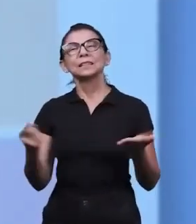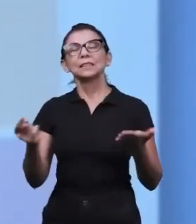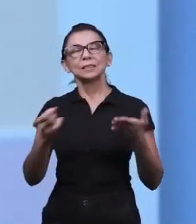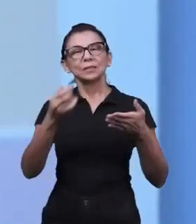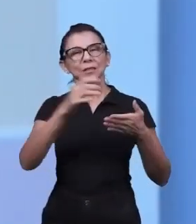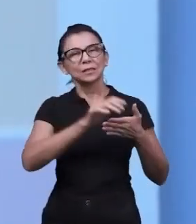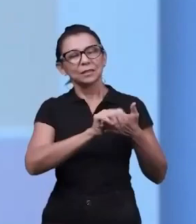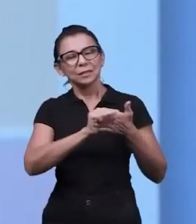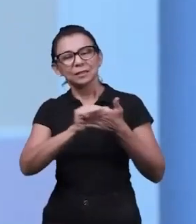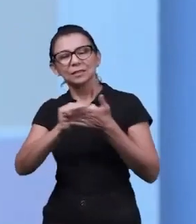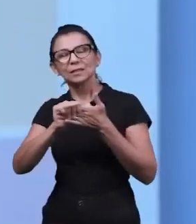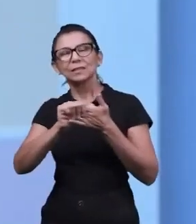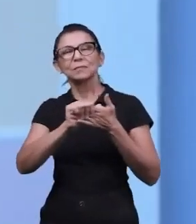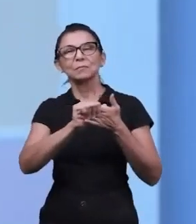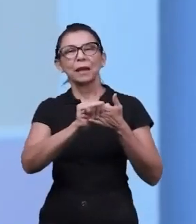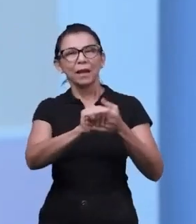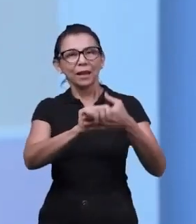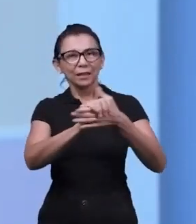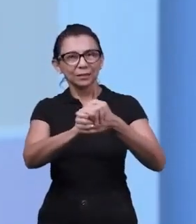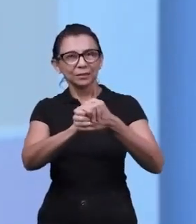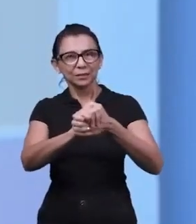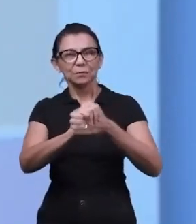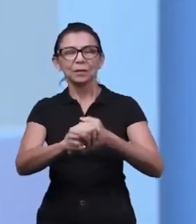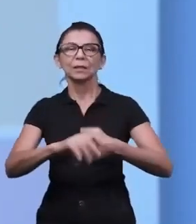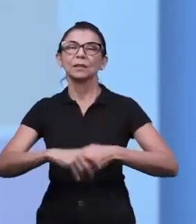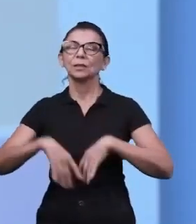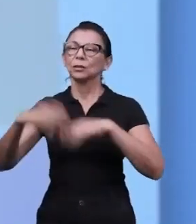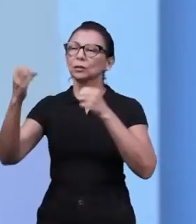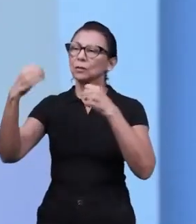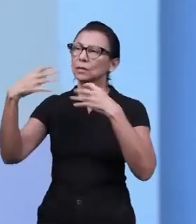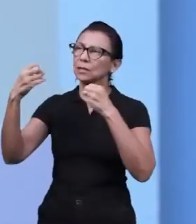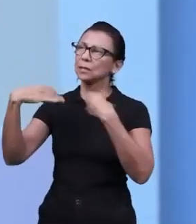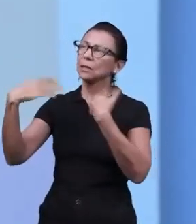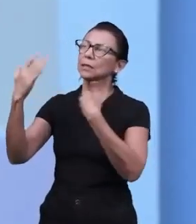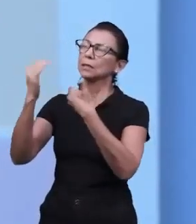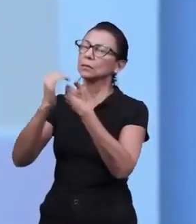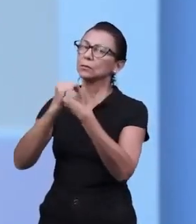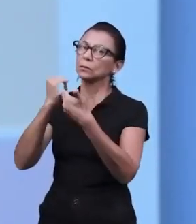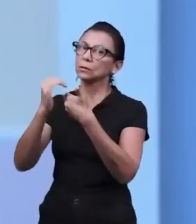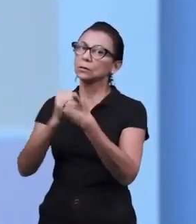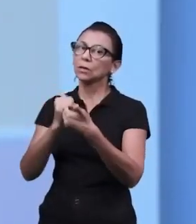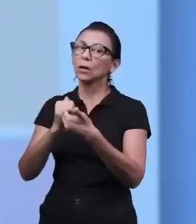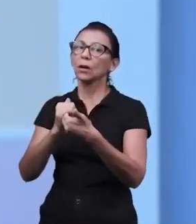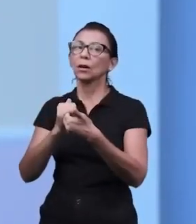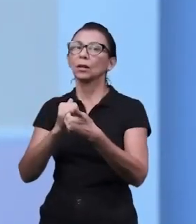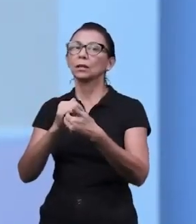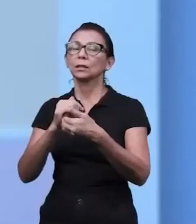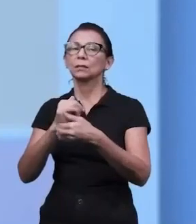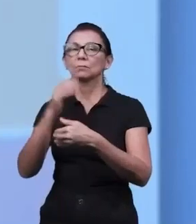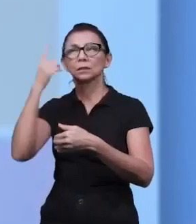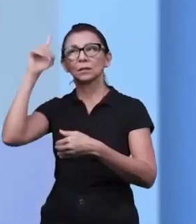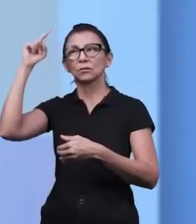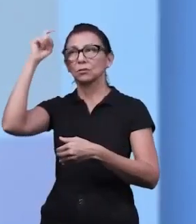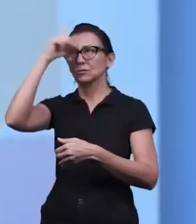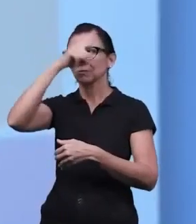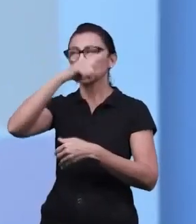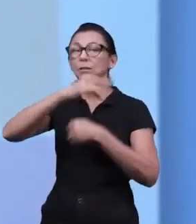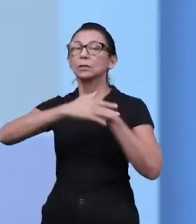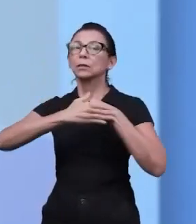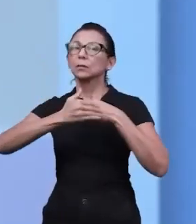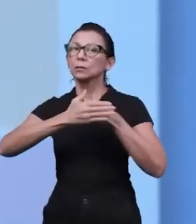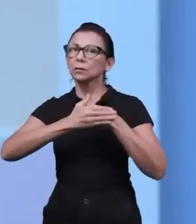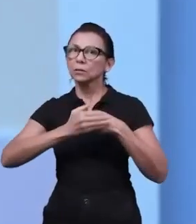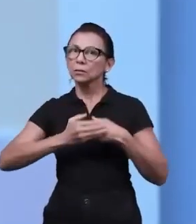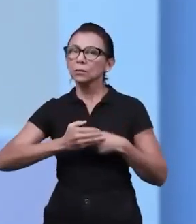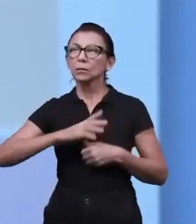que pega na nossa mão e nos ensina, que nos aconselha, que nos consola naqueles dias que são mais difíceis. Nós temos o